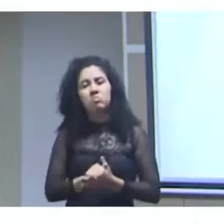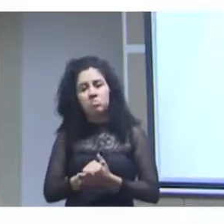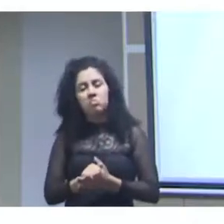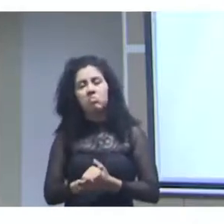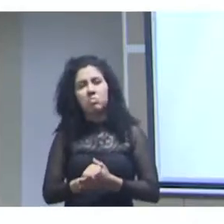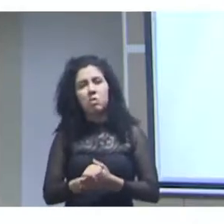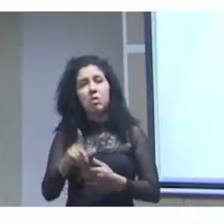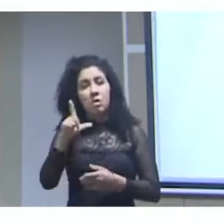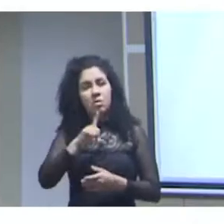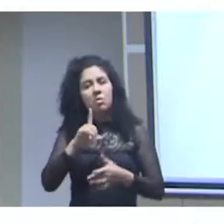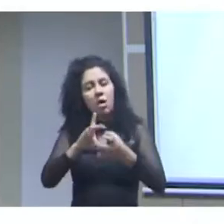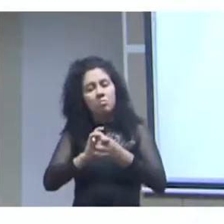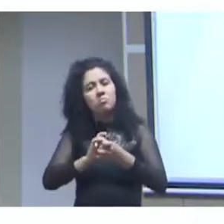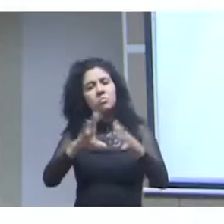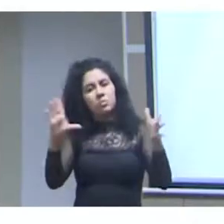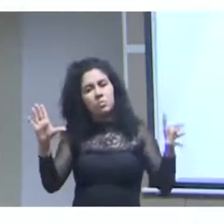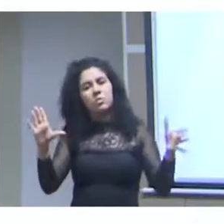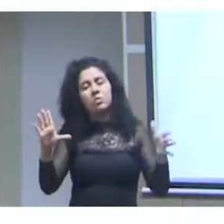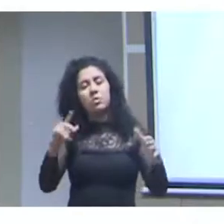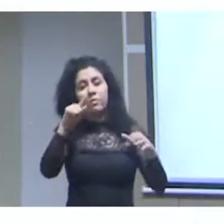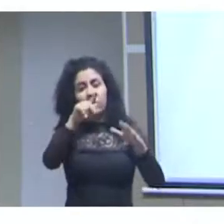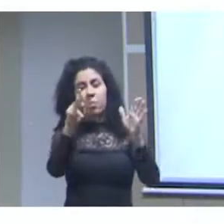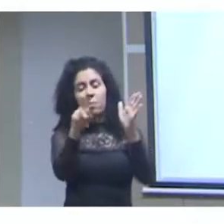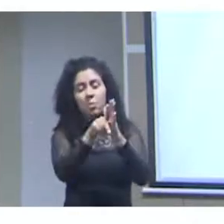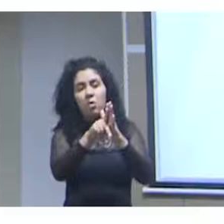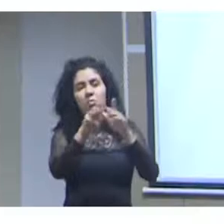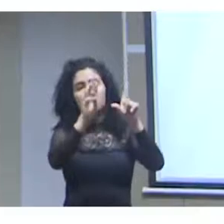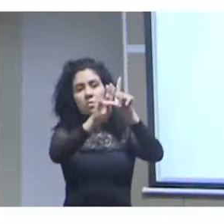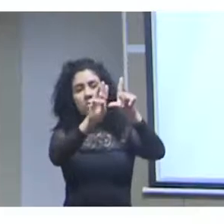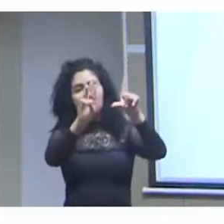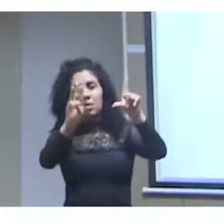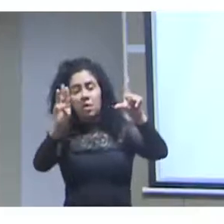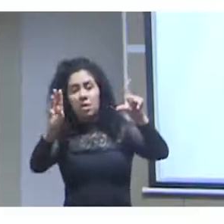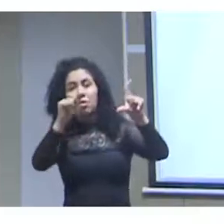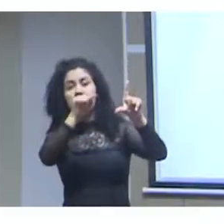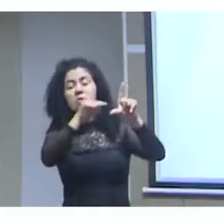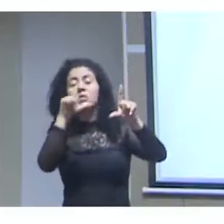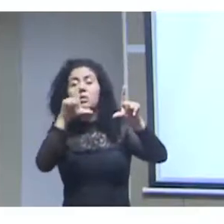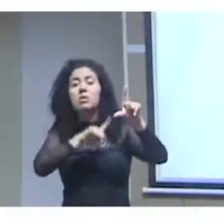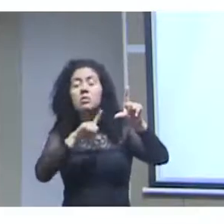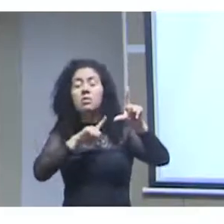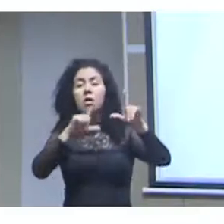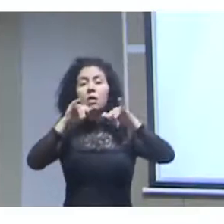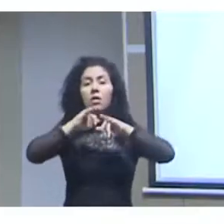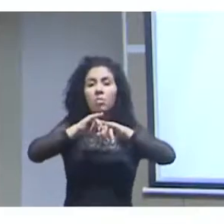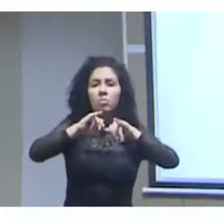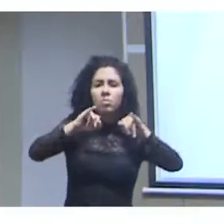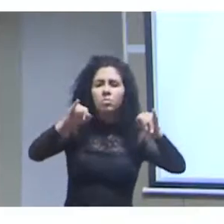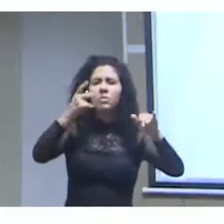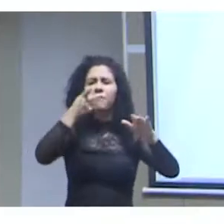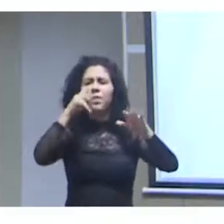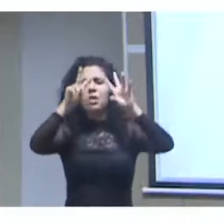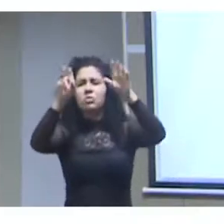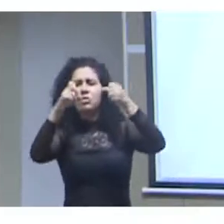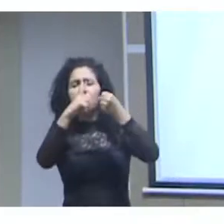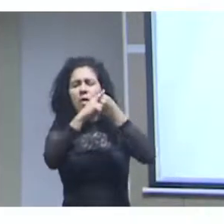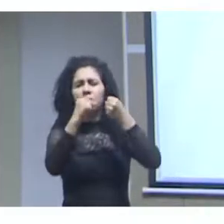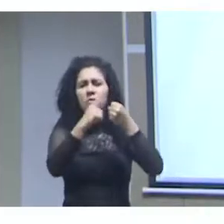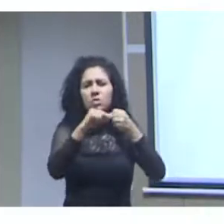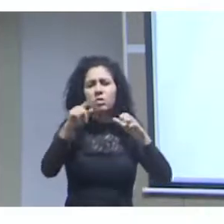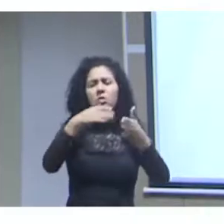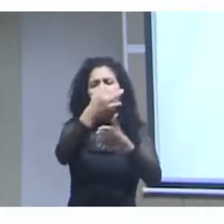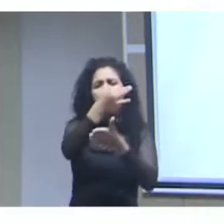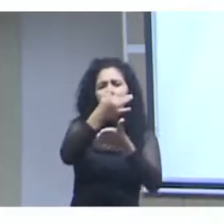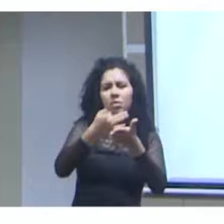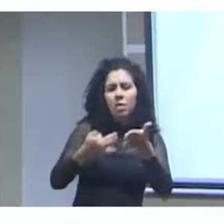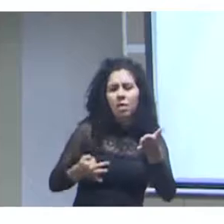no portal que envolve as publicações os artigos os textos textos para discussão que é uma